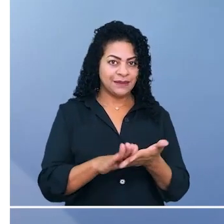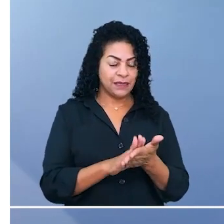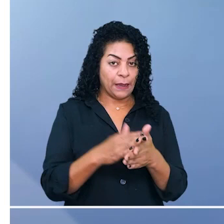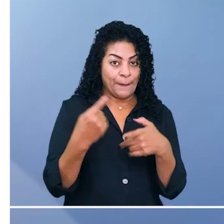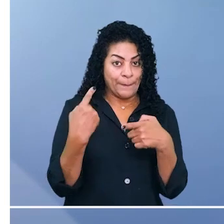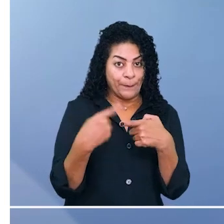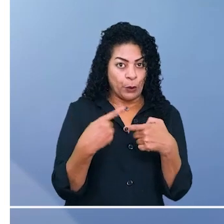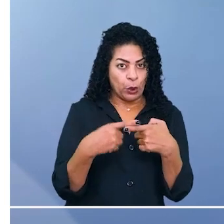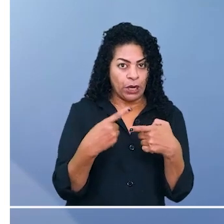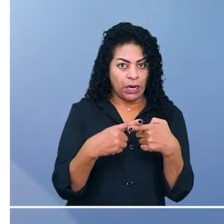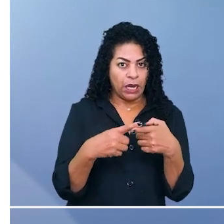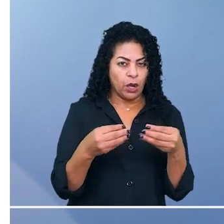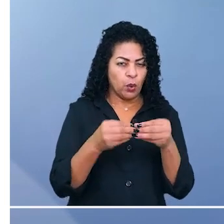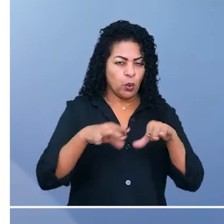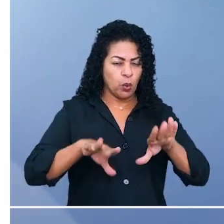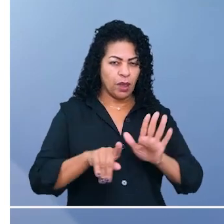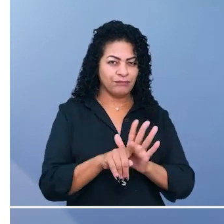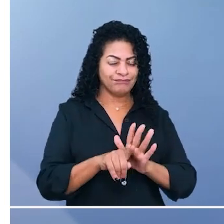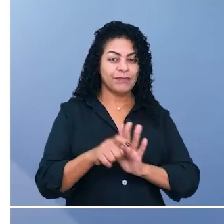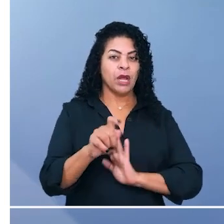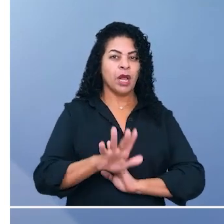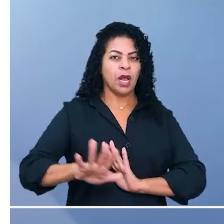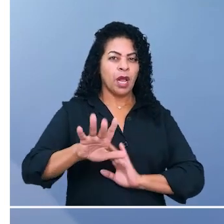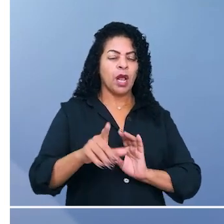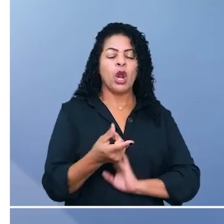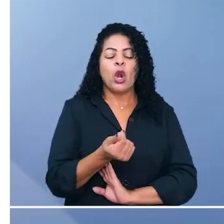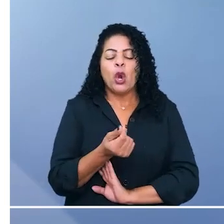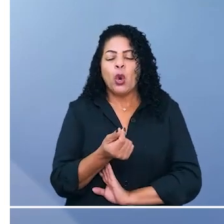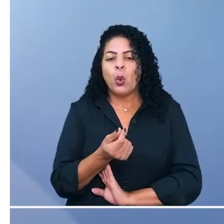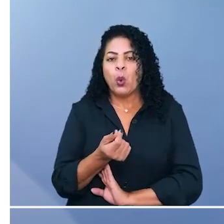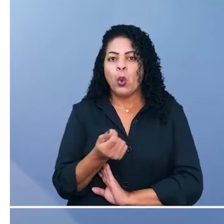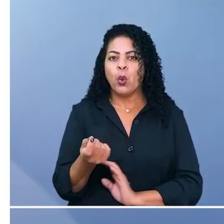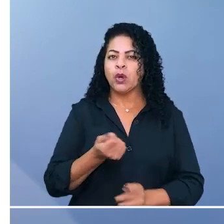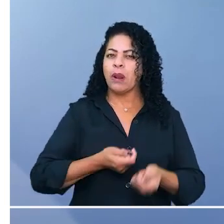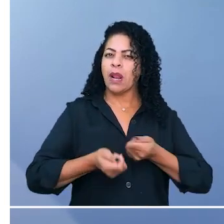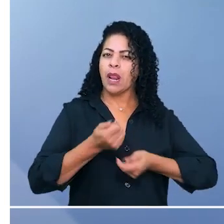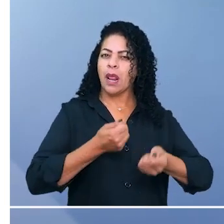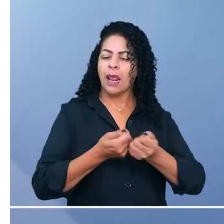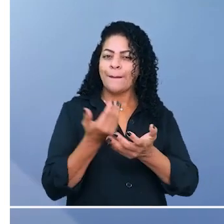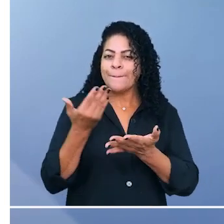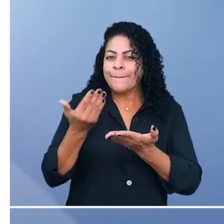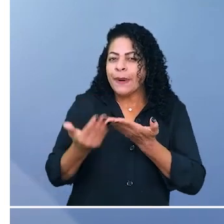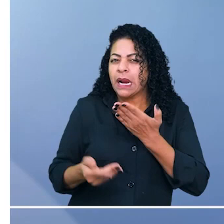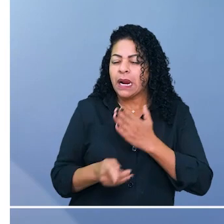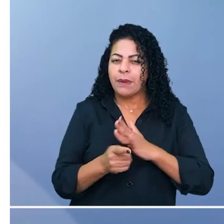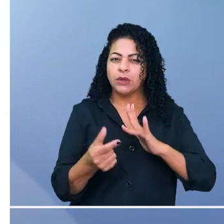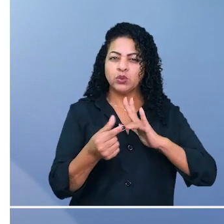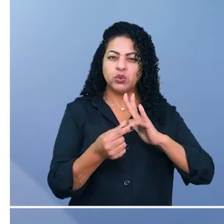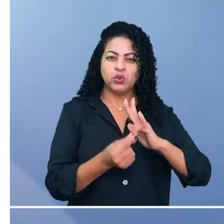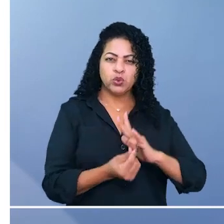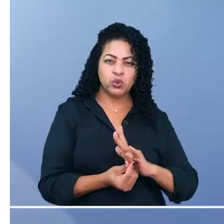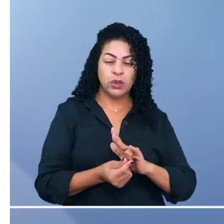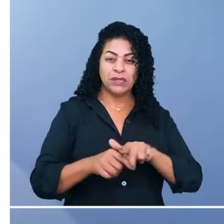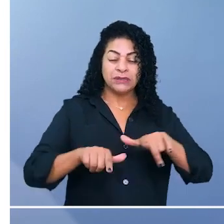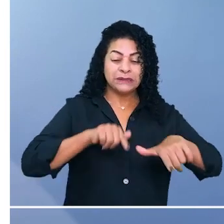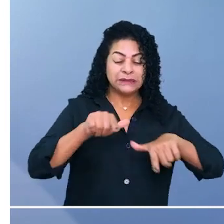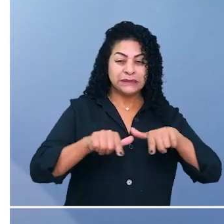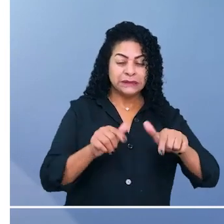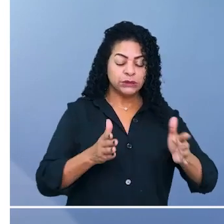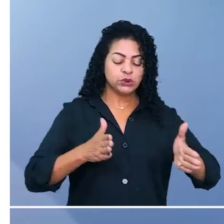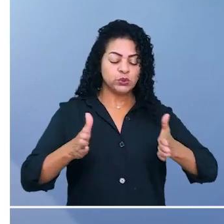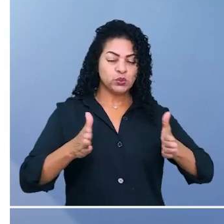Isso porque o dano patrimonial decorrente dos lucros cessantes pela perda da capacidade de trabalho temporária